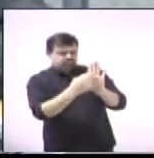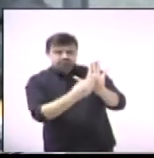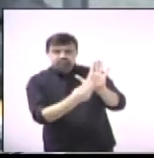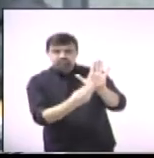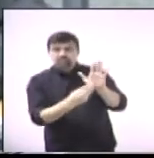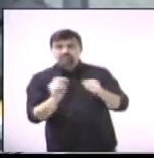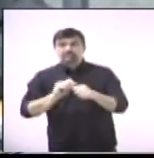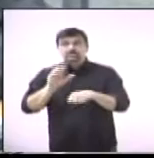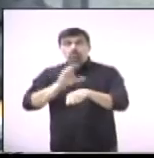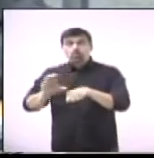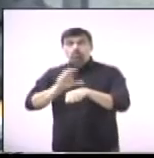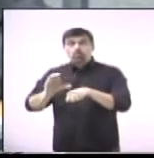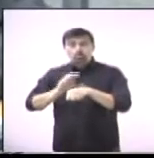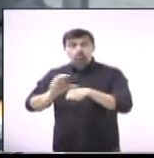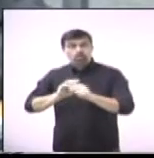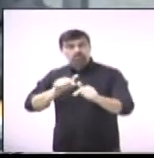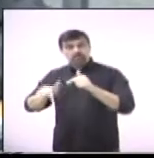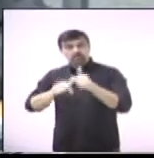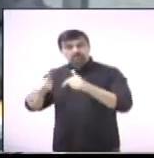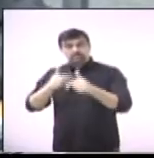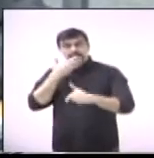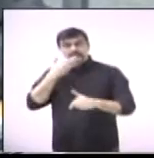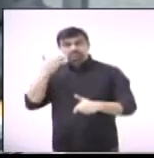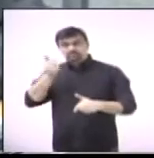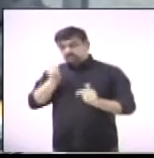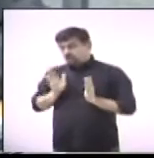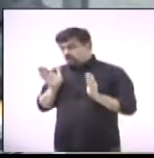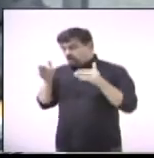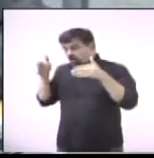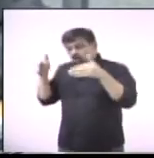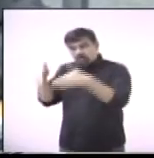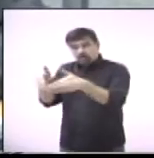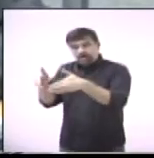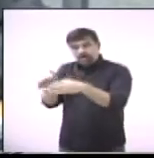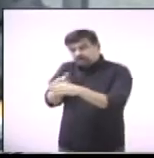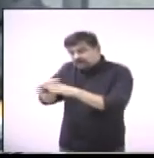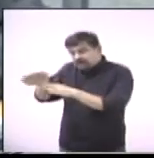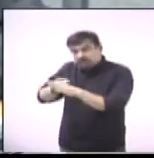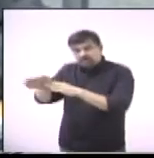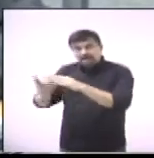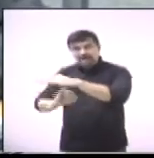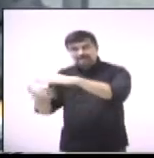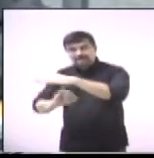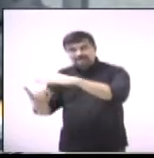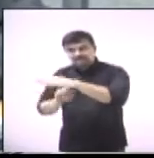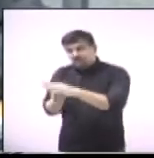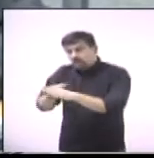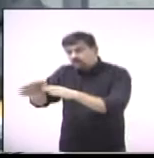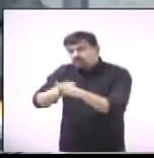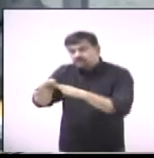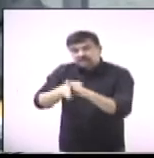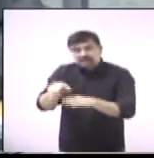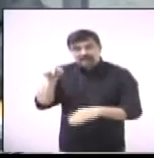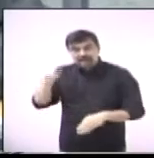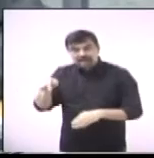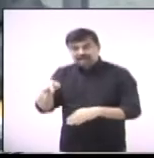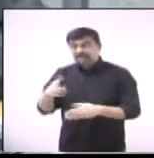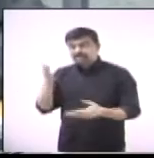fazer um trabalho mais focado para orientar as entidades para que elas possam buscar essa